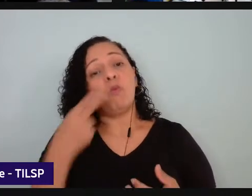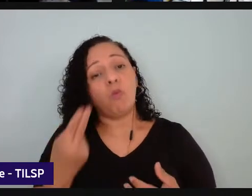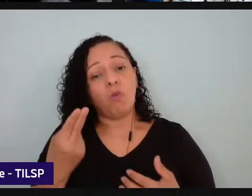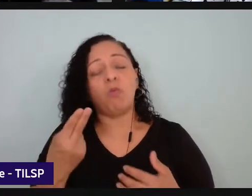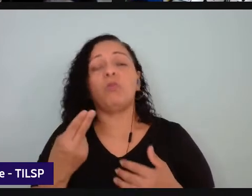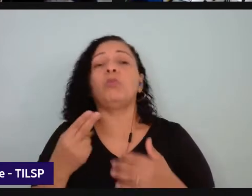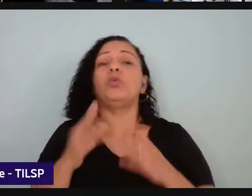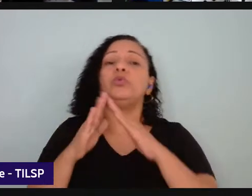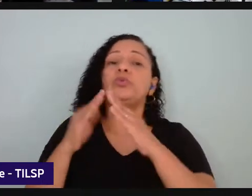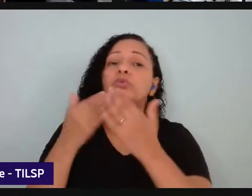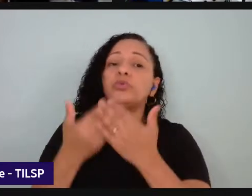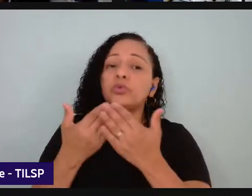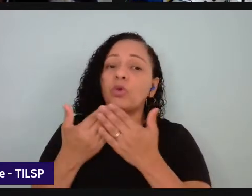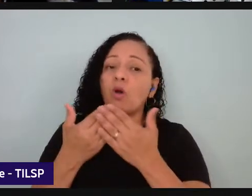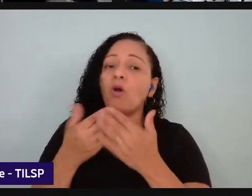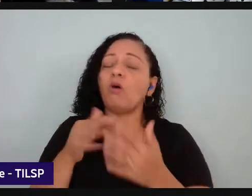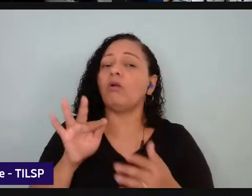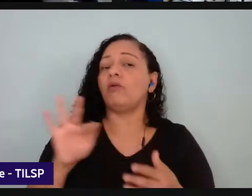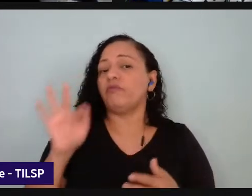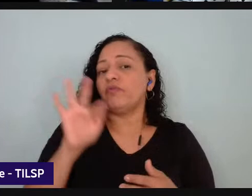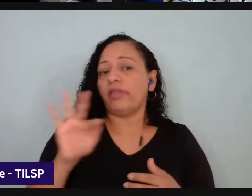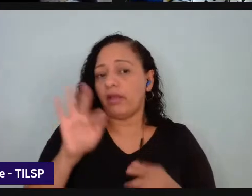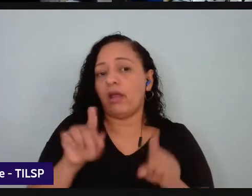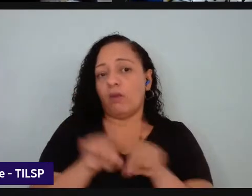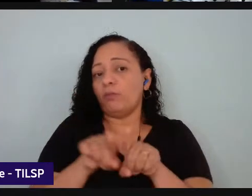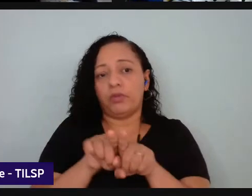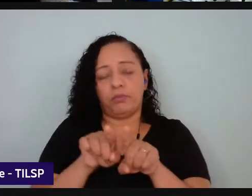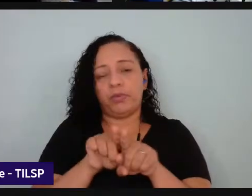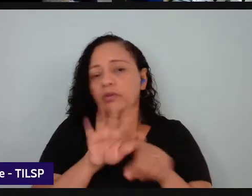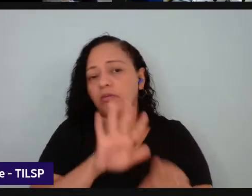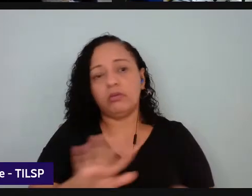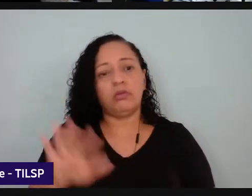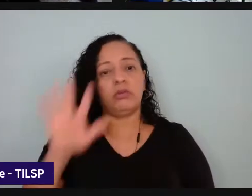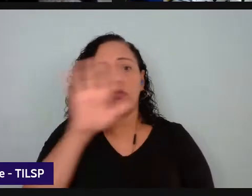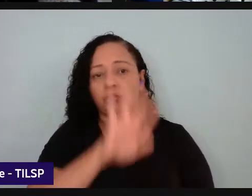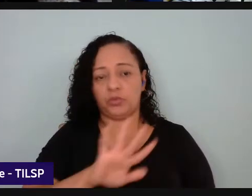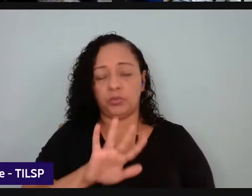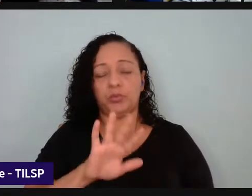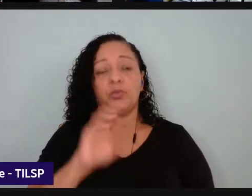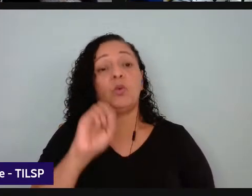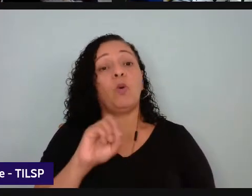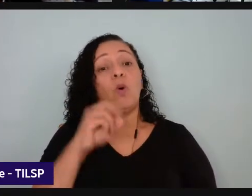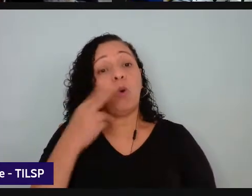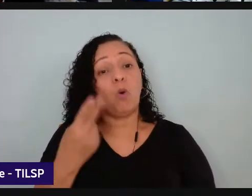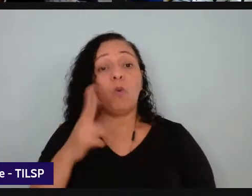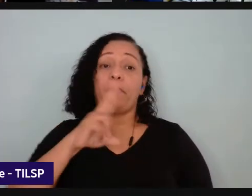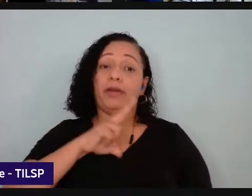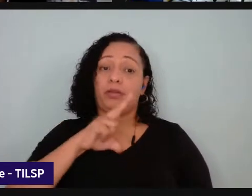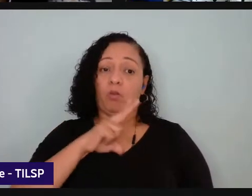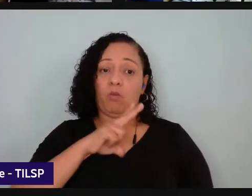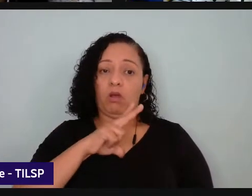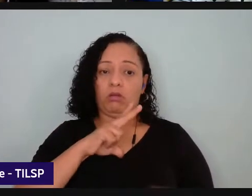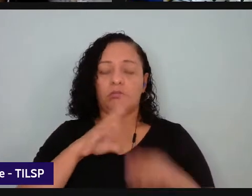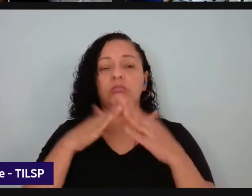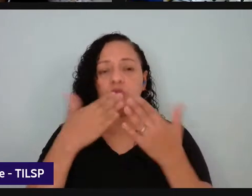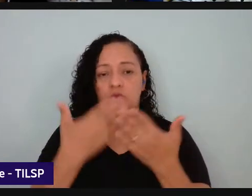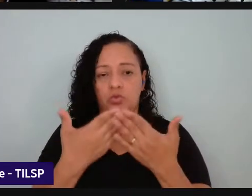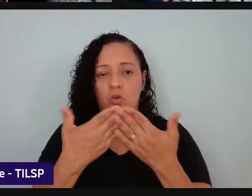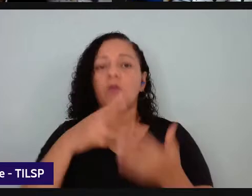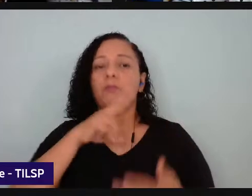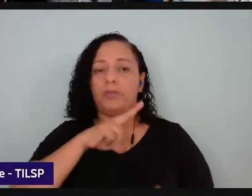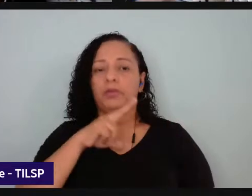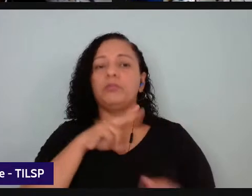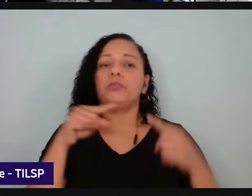questão federal ou a questão privada né as escolas privadas também se